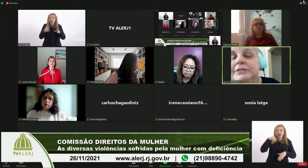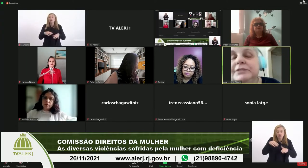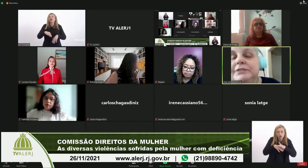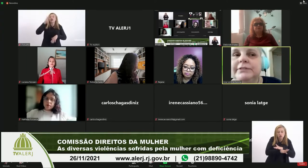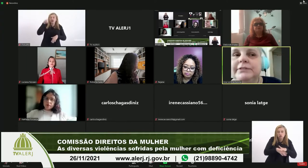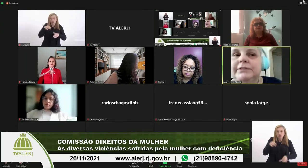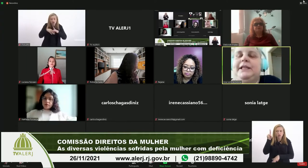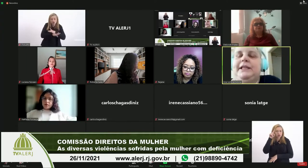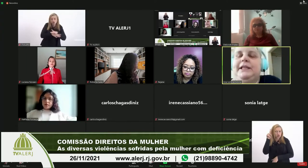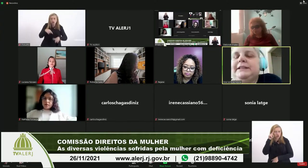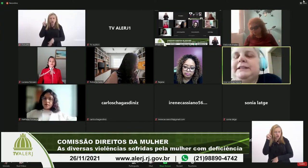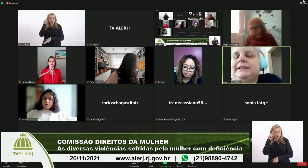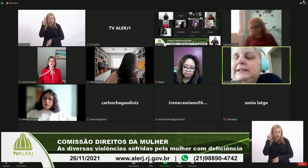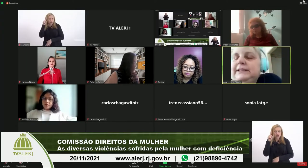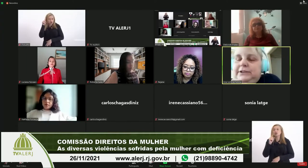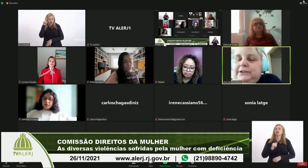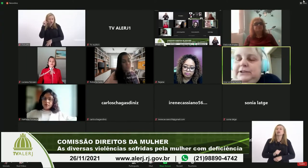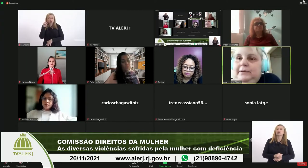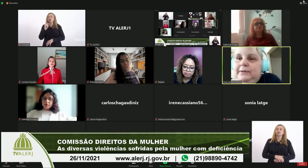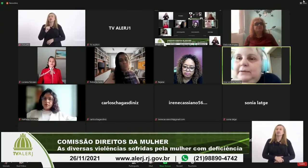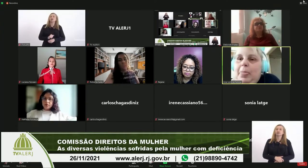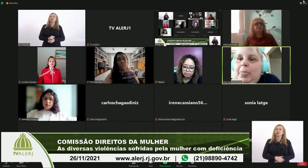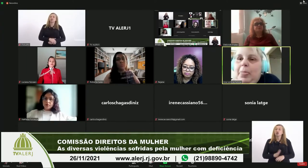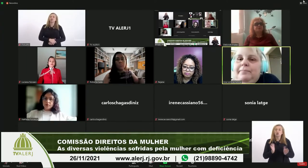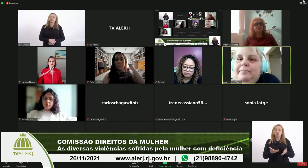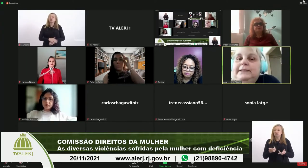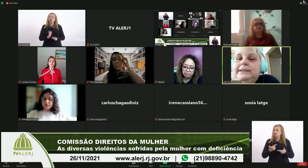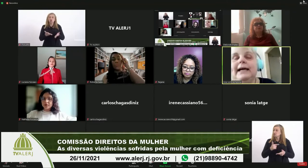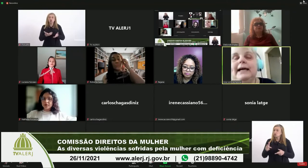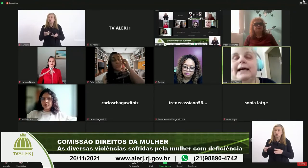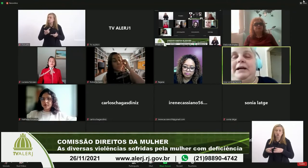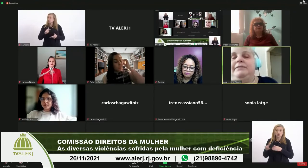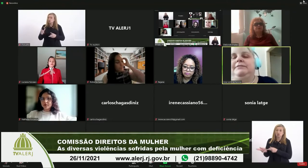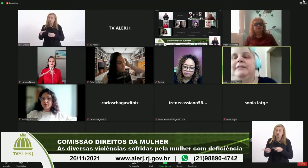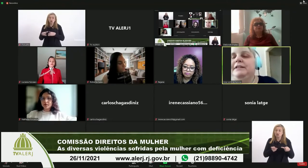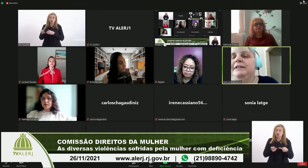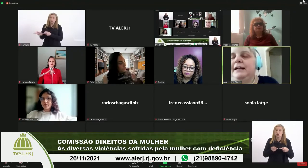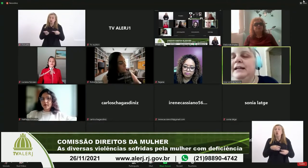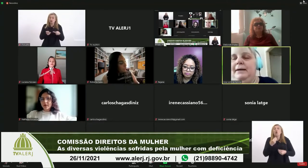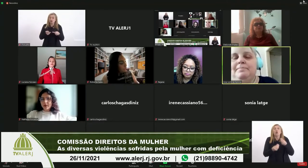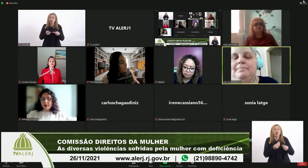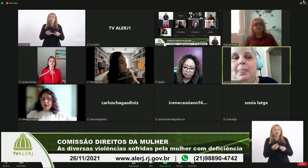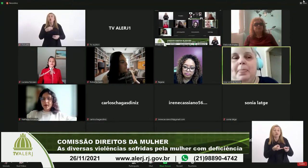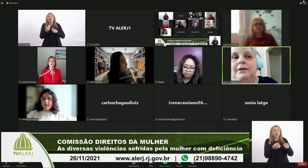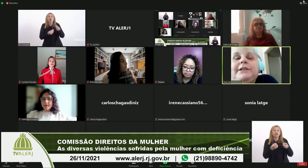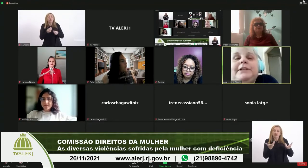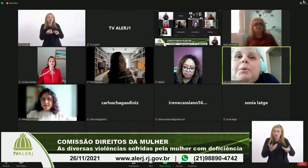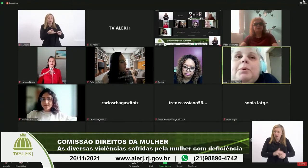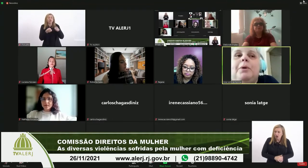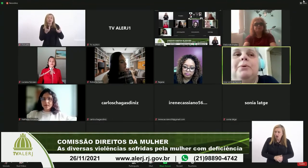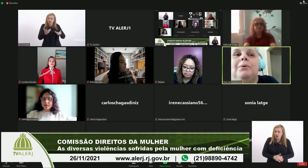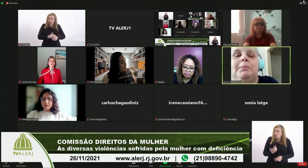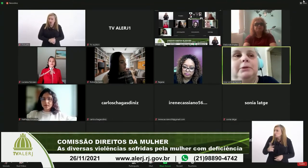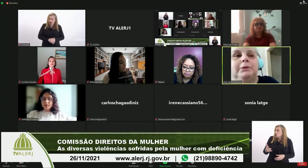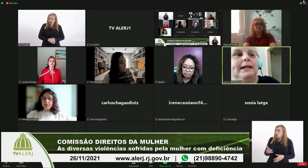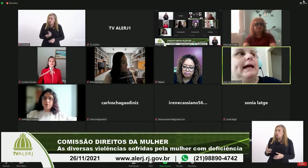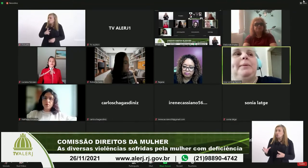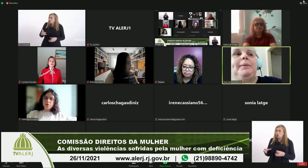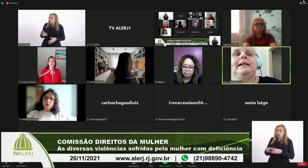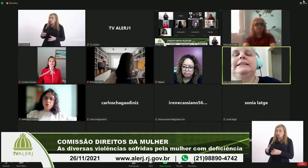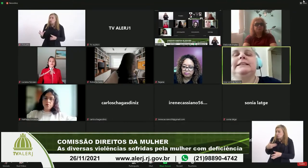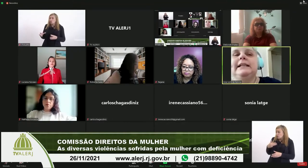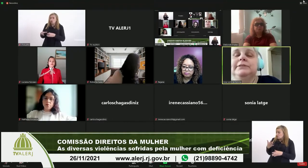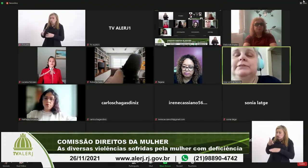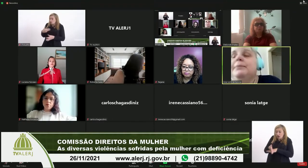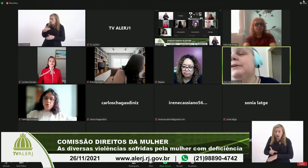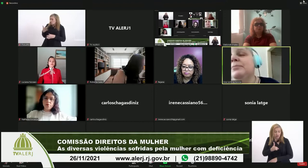hoje em dia você não tem mais as equipes fazendo visitas e sem elas como é que você vai verificar eu não tenho como o meu público chegar e eu me